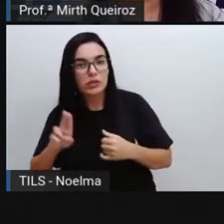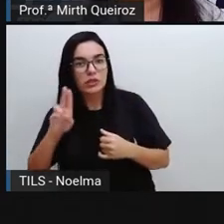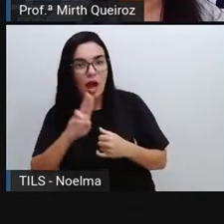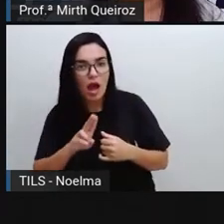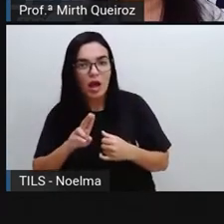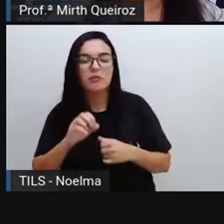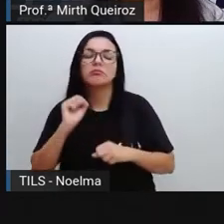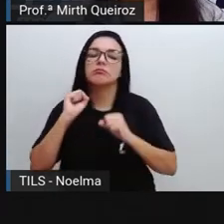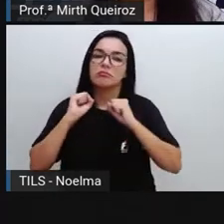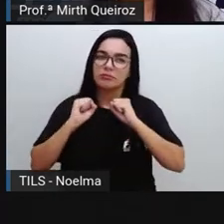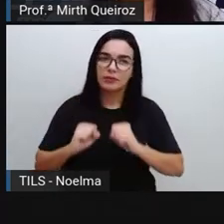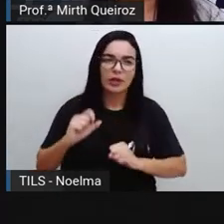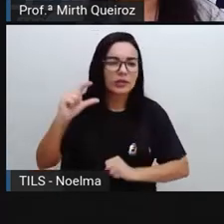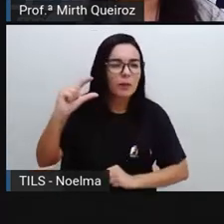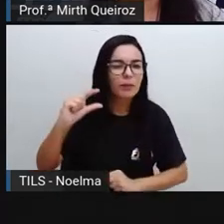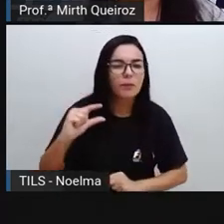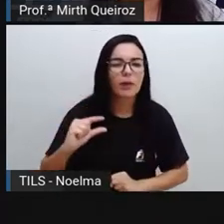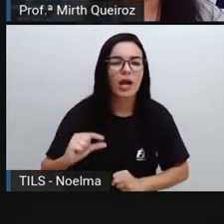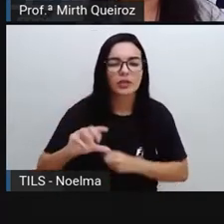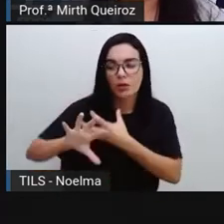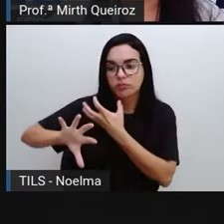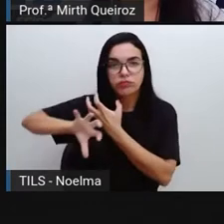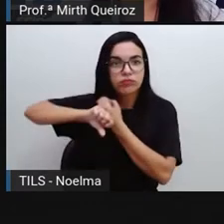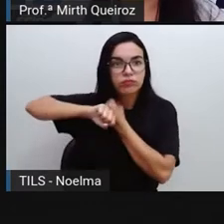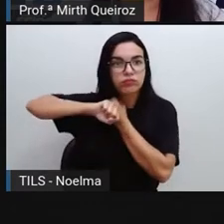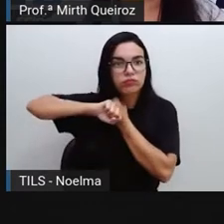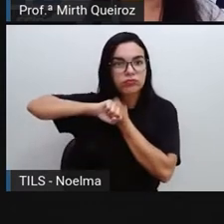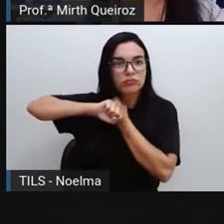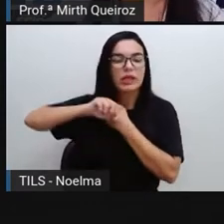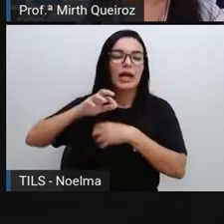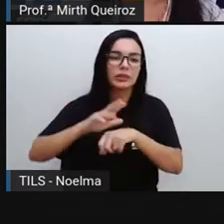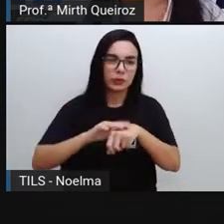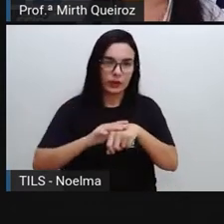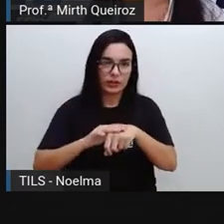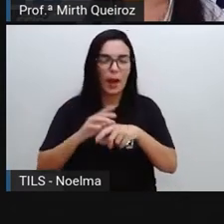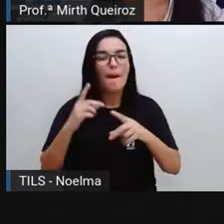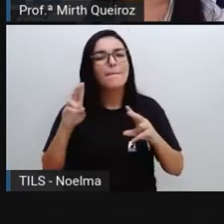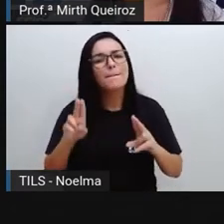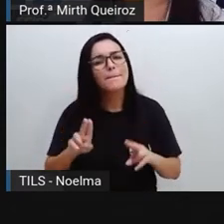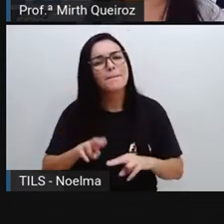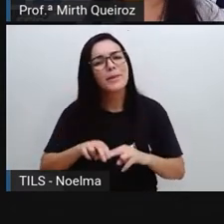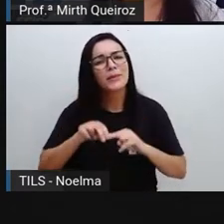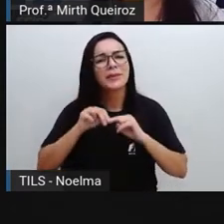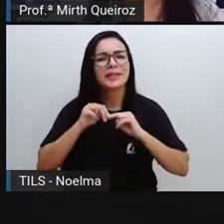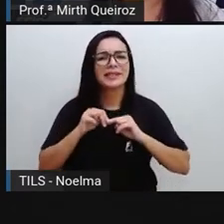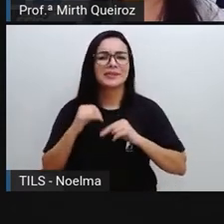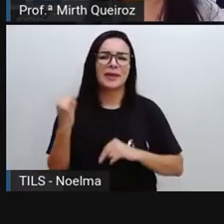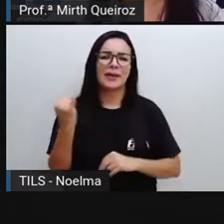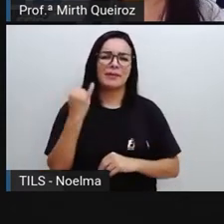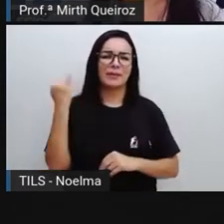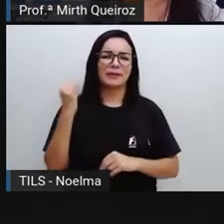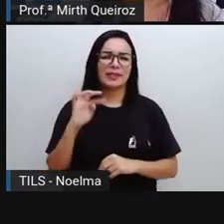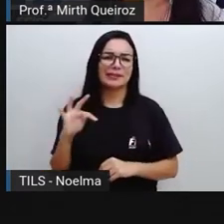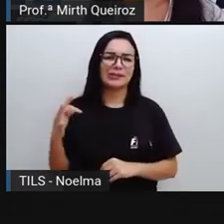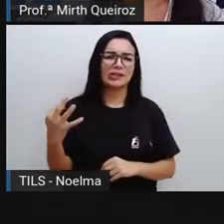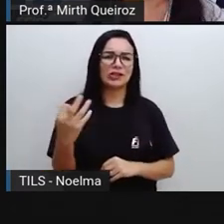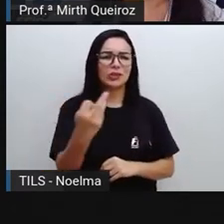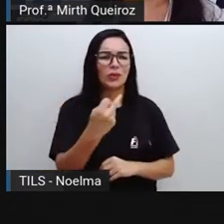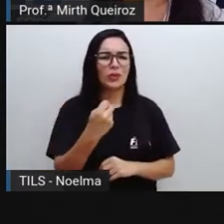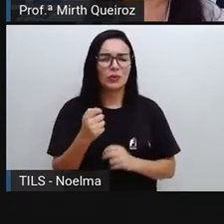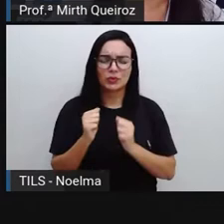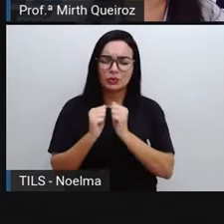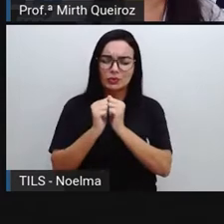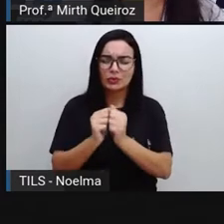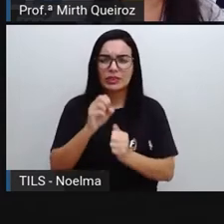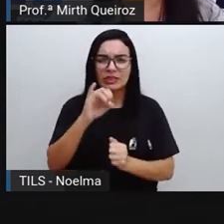máscara, então vai ter uma baixa probabilidade aí de contágio. Por isso que é importante que todo mundo, quando estiver com